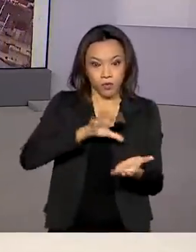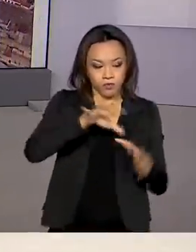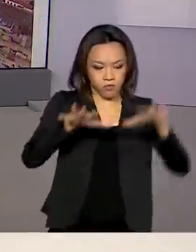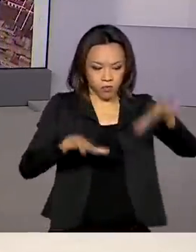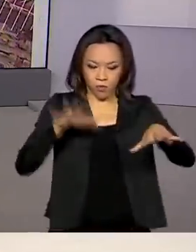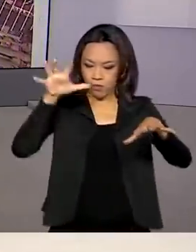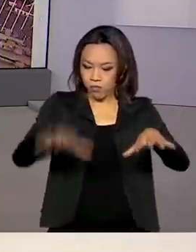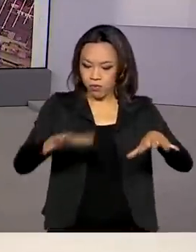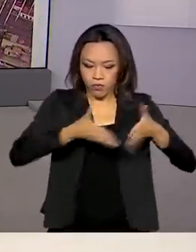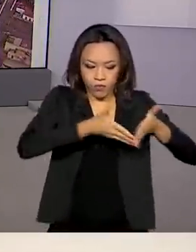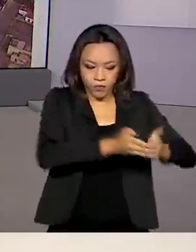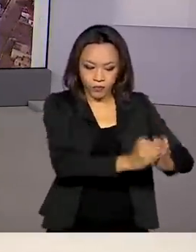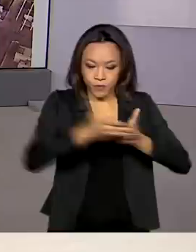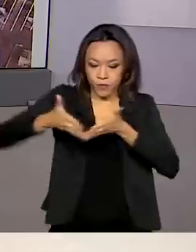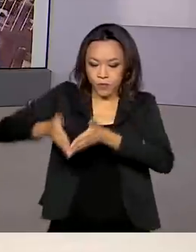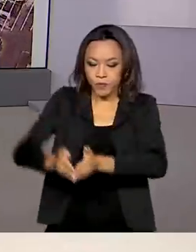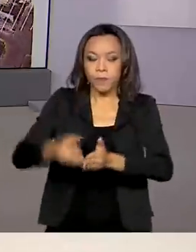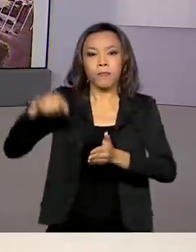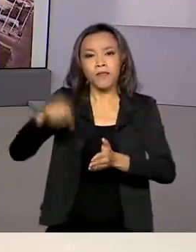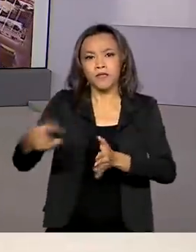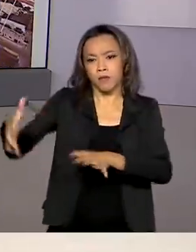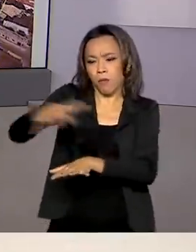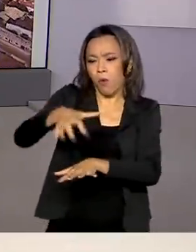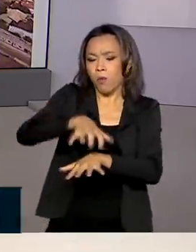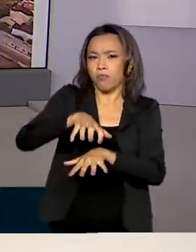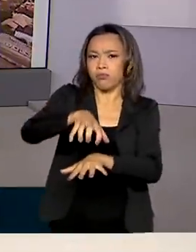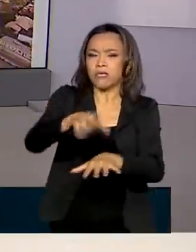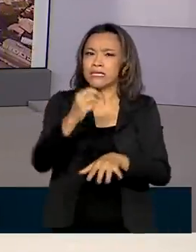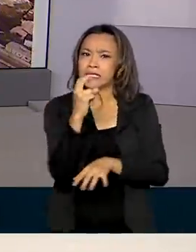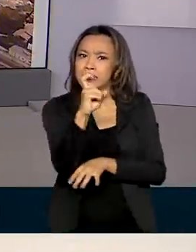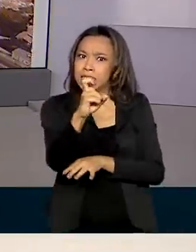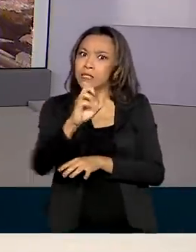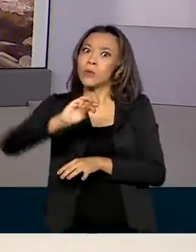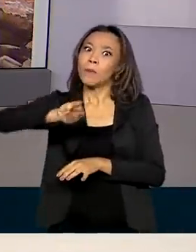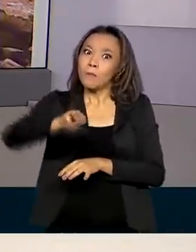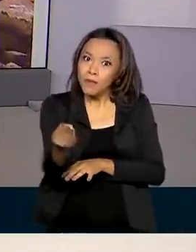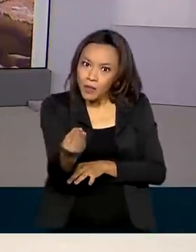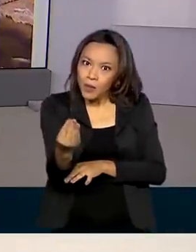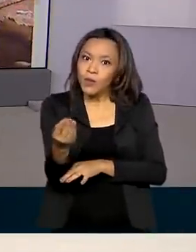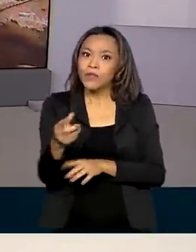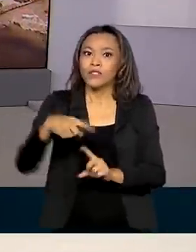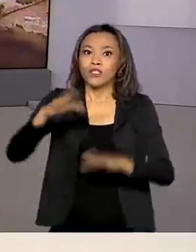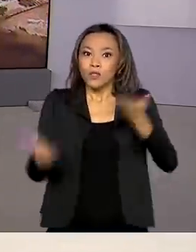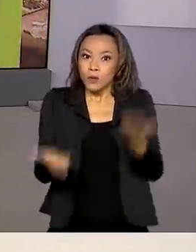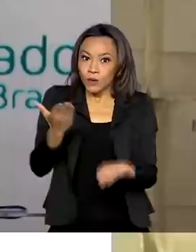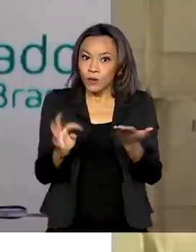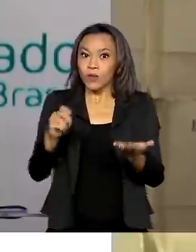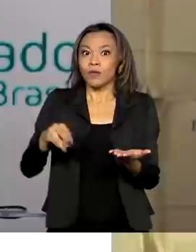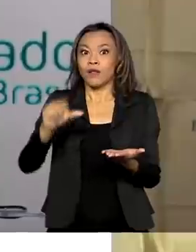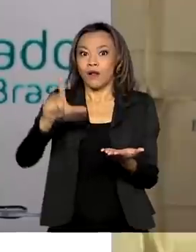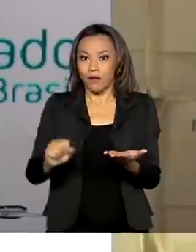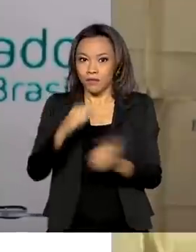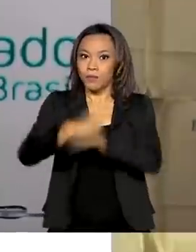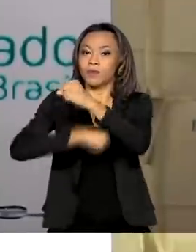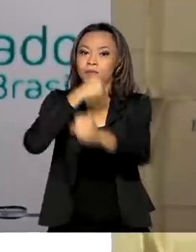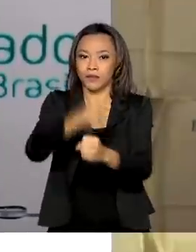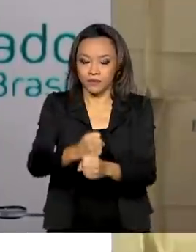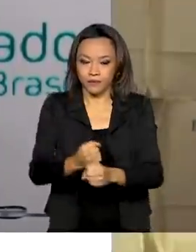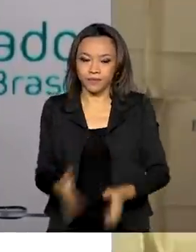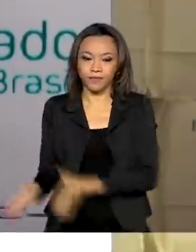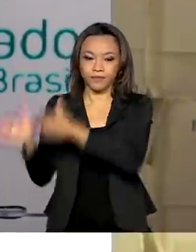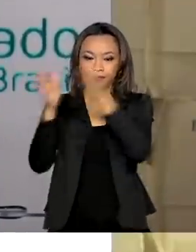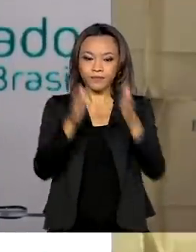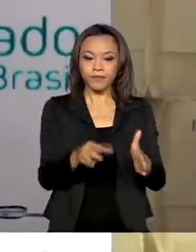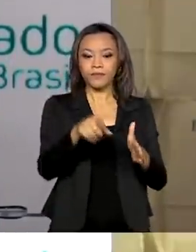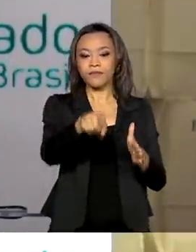a movimentação desse tipo de carga deve saltar para 5 milhões de toneladas por ano. Santos vai passar por uma